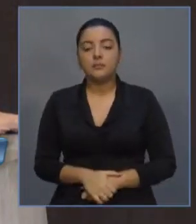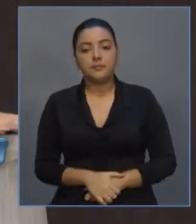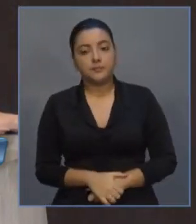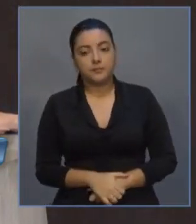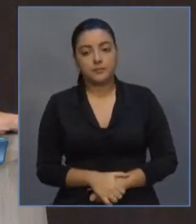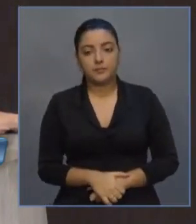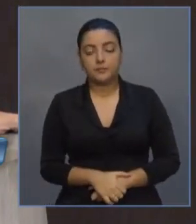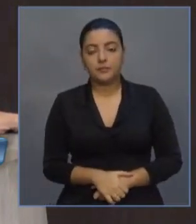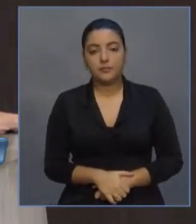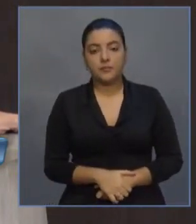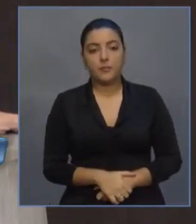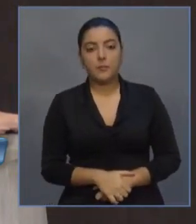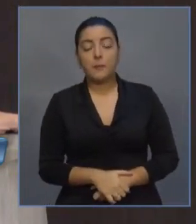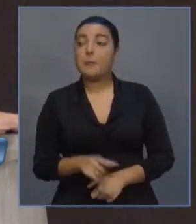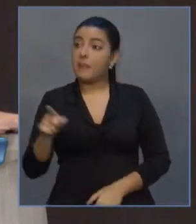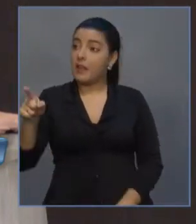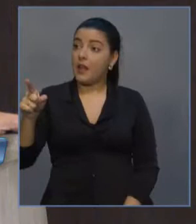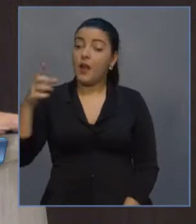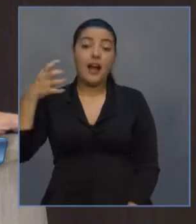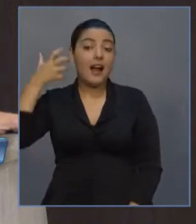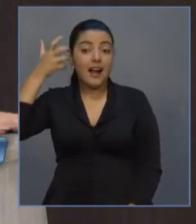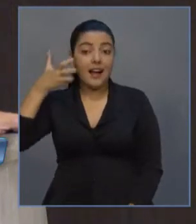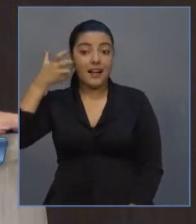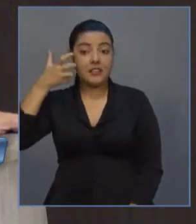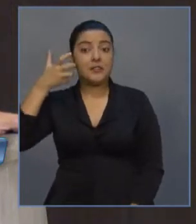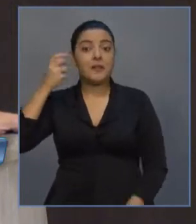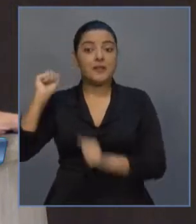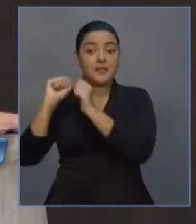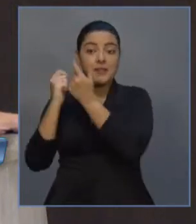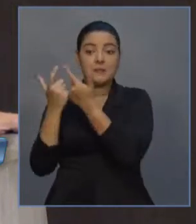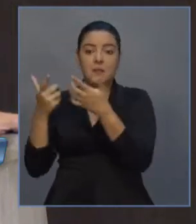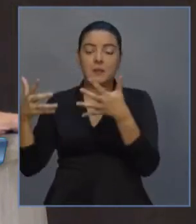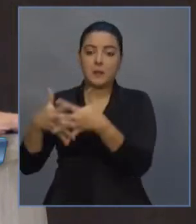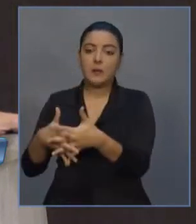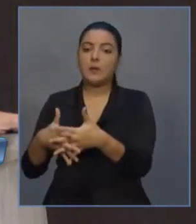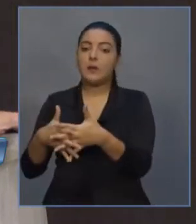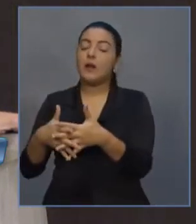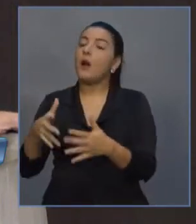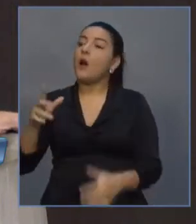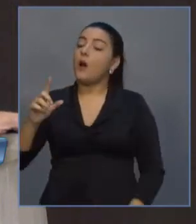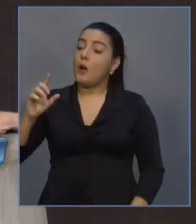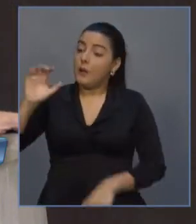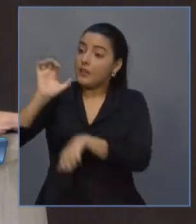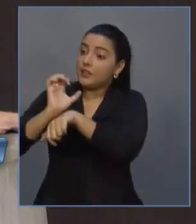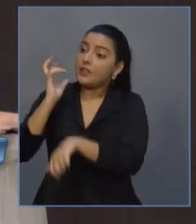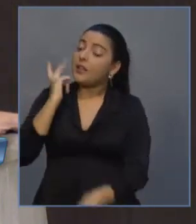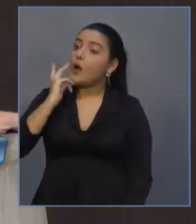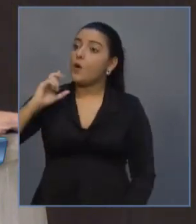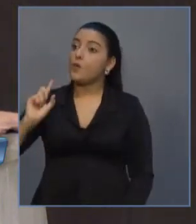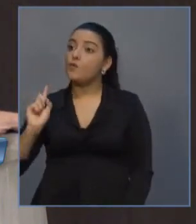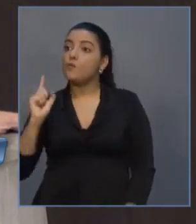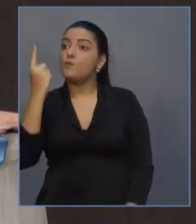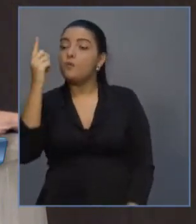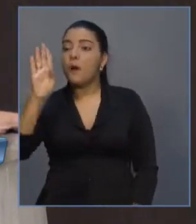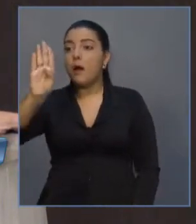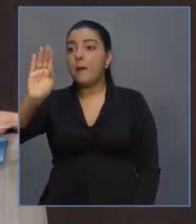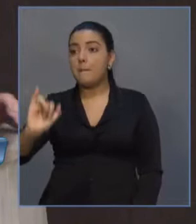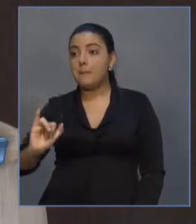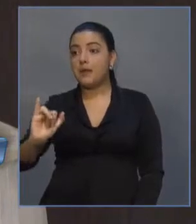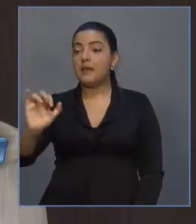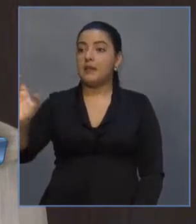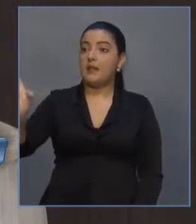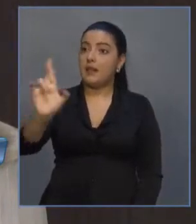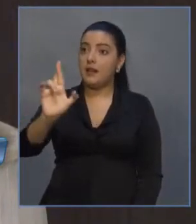da Rádio Assembleia, ele possa não confundir com um milhão. O Estado do Ceará tem um bilhão de